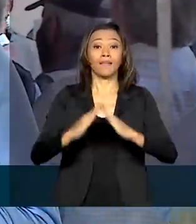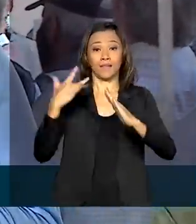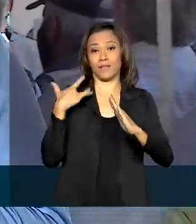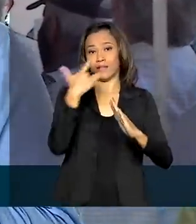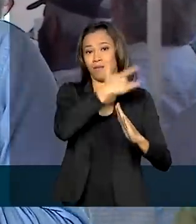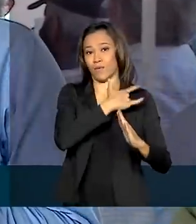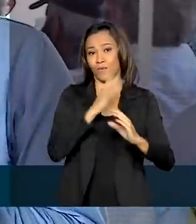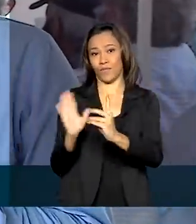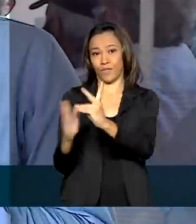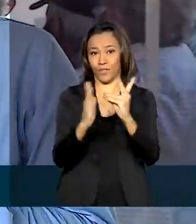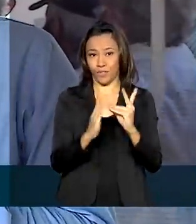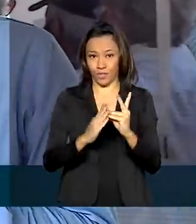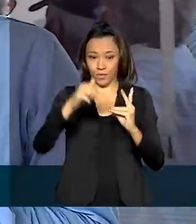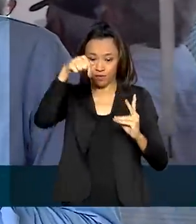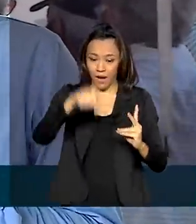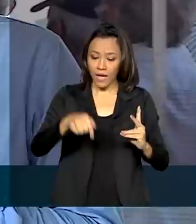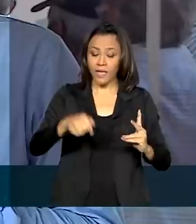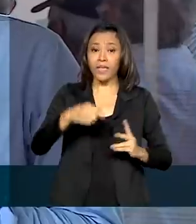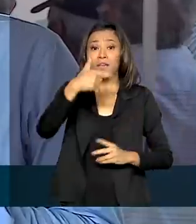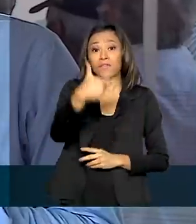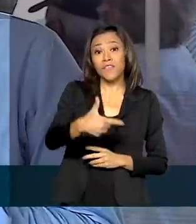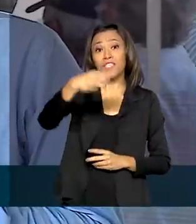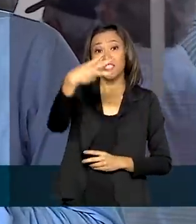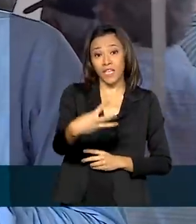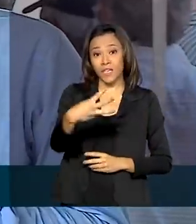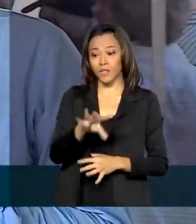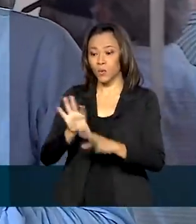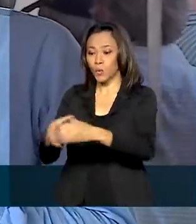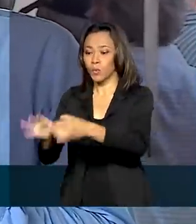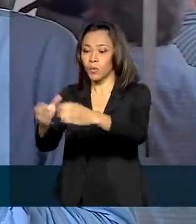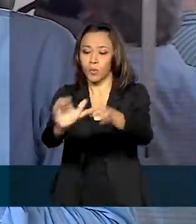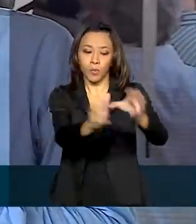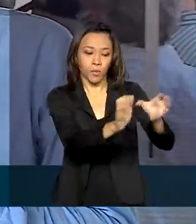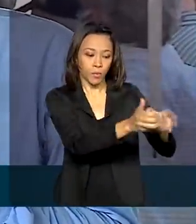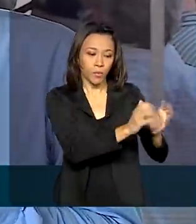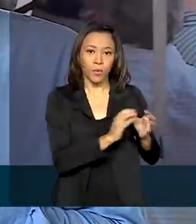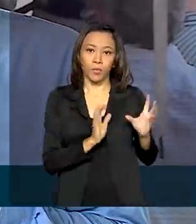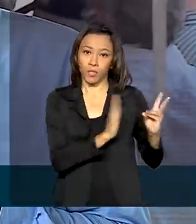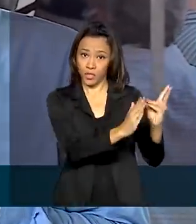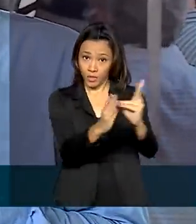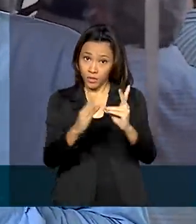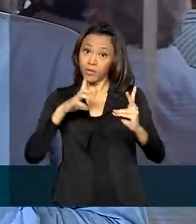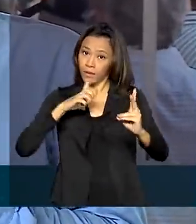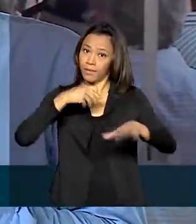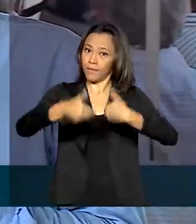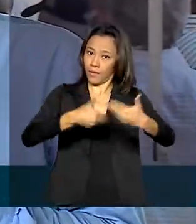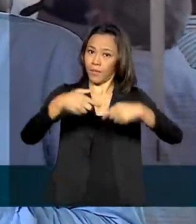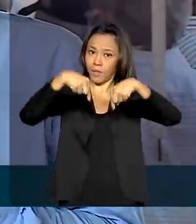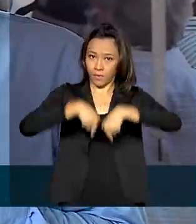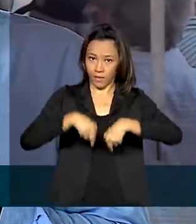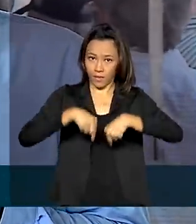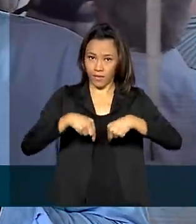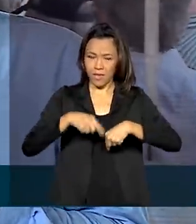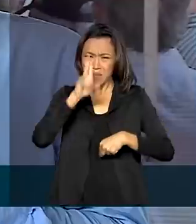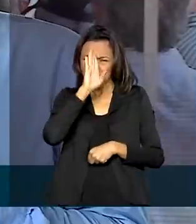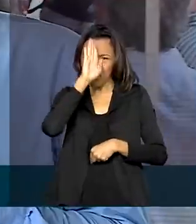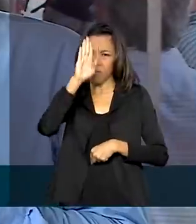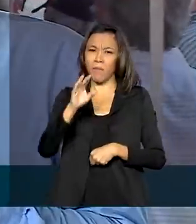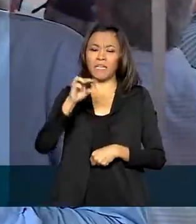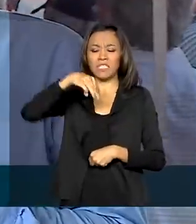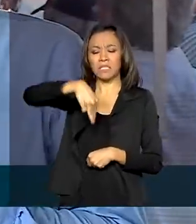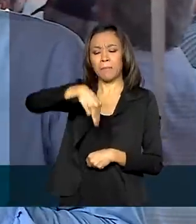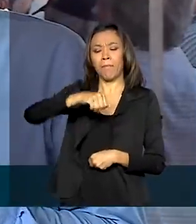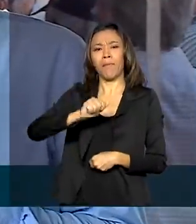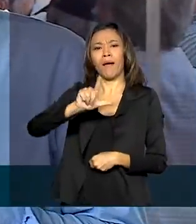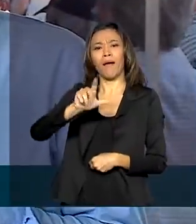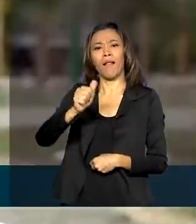Aqui, 23 etnias diferentes de indígenas recebem tratamento, prioritariamente para a malária, que é o mal